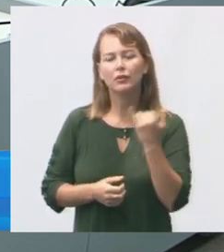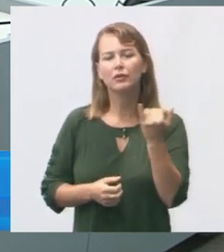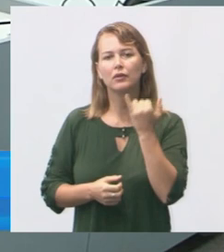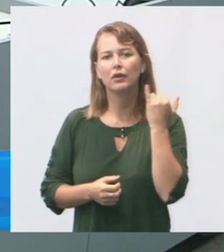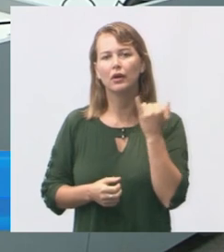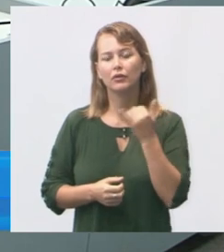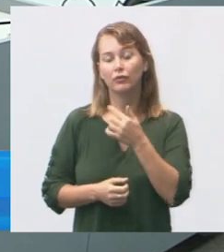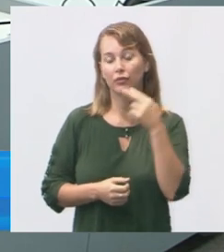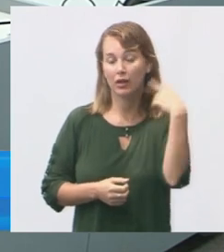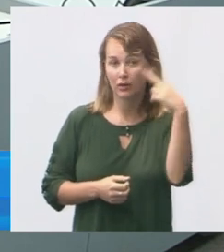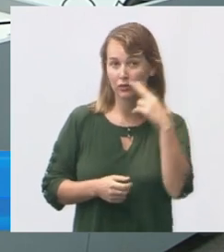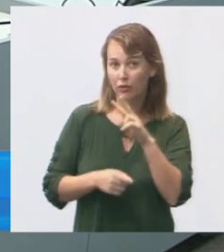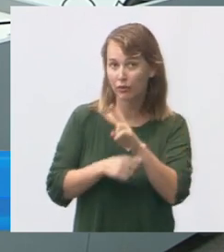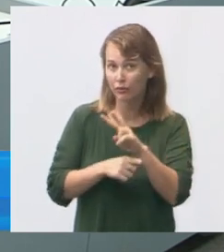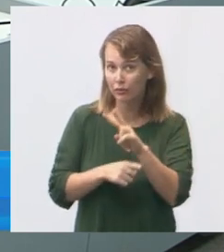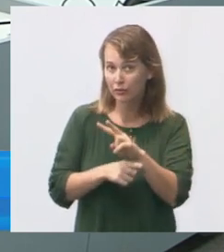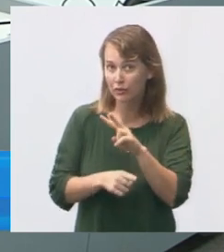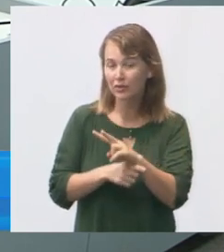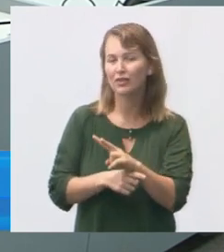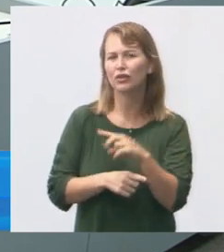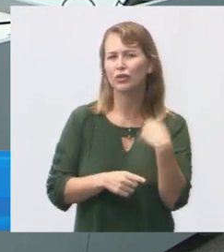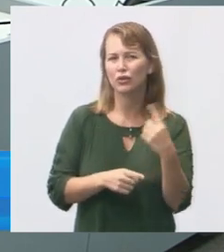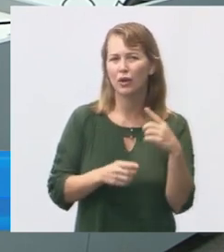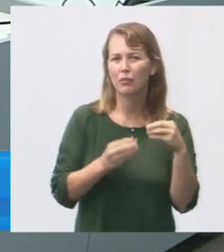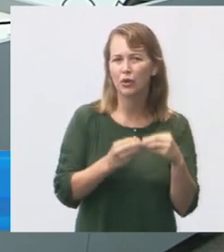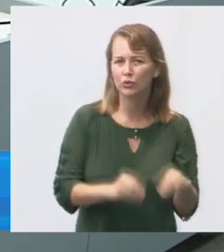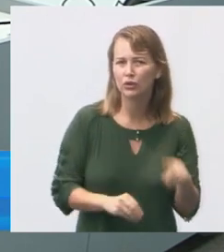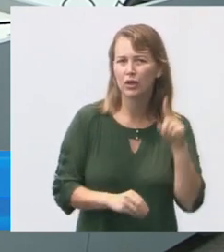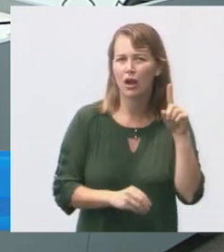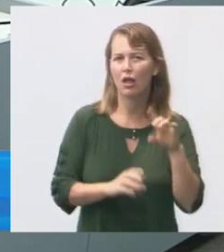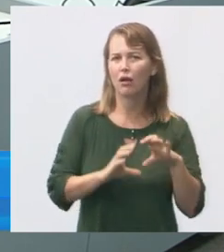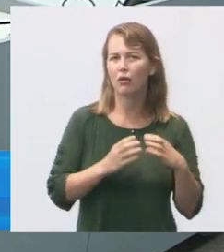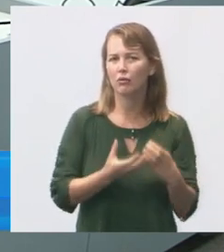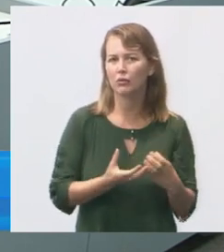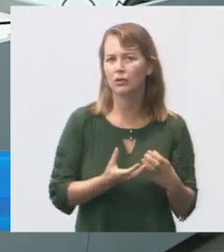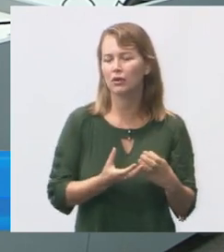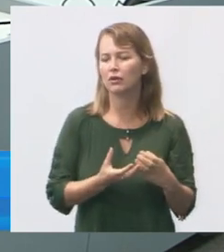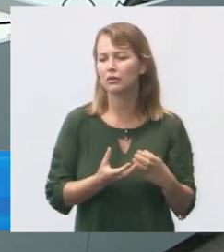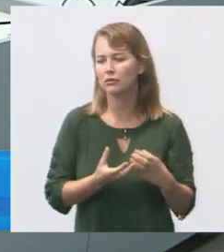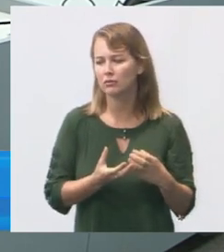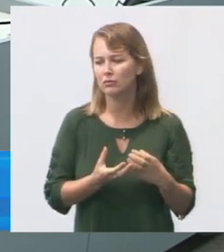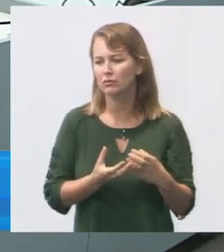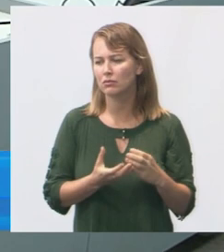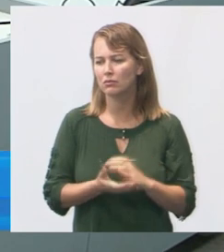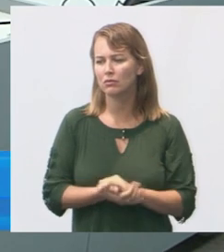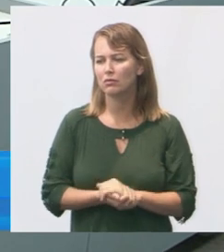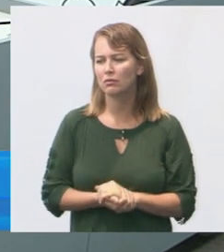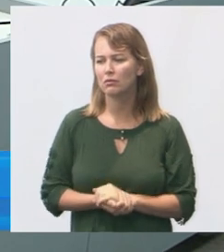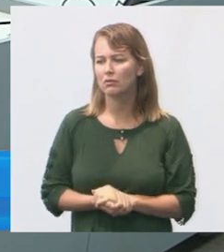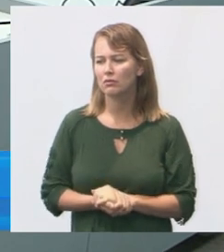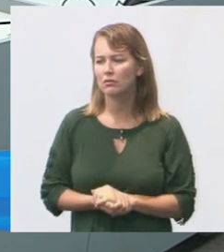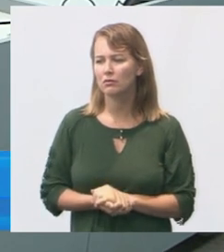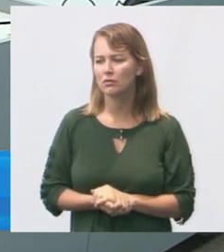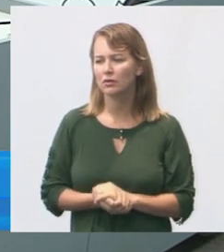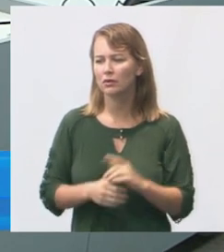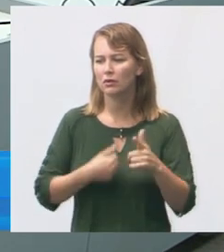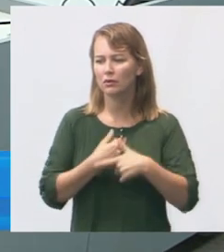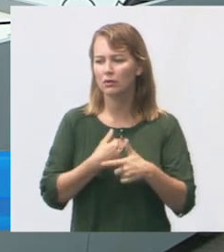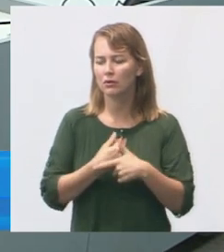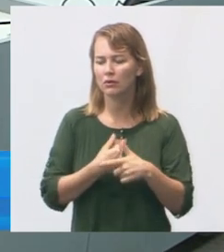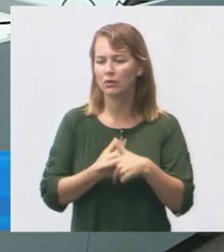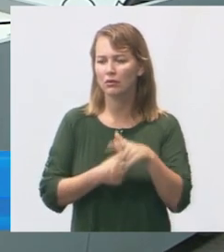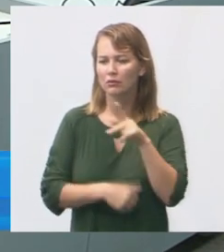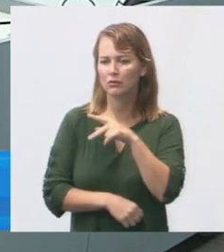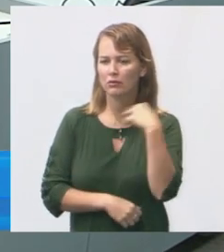fiscalizando porque nós estamos levando muito prejuízo dentro daquela comunidade ali não só com a comunidade quanto com a comunidade que sofrendo aí e o papel do vereador é